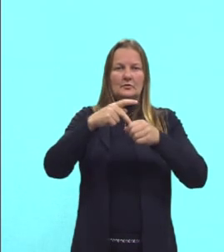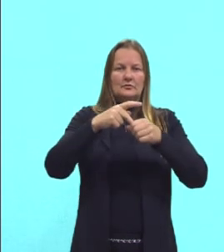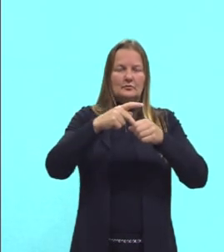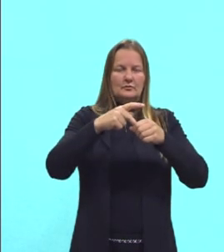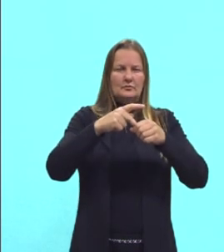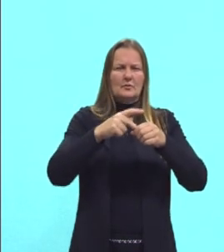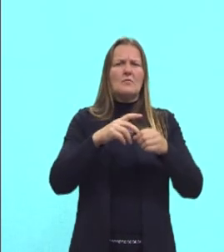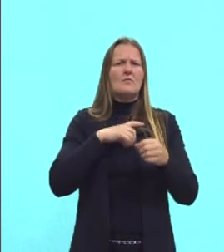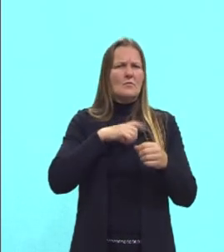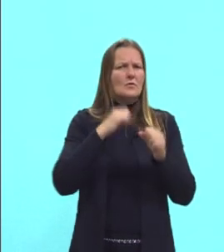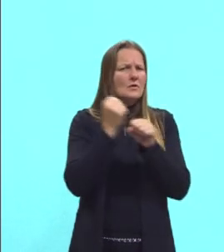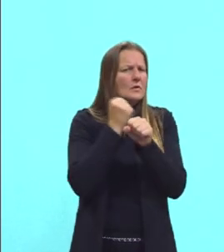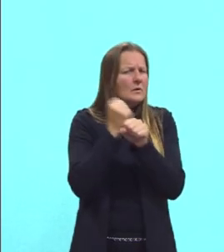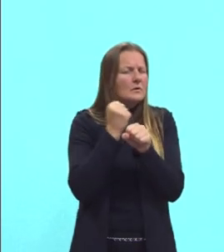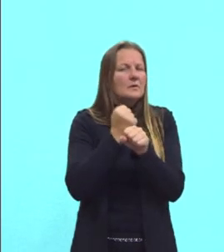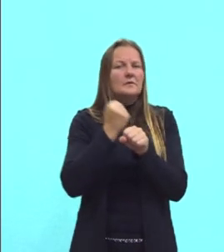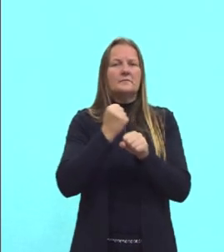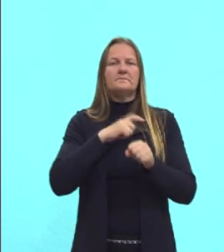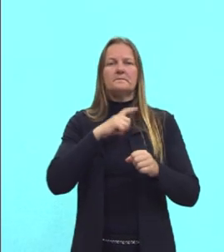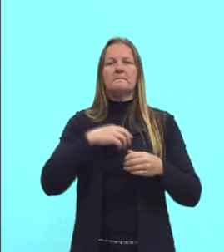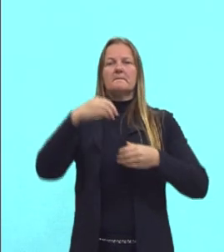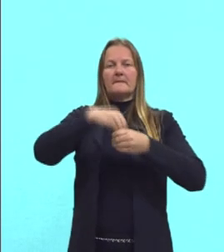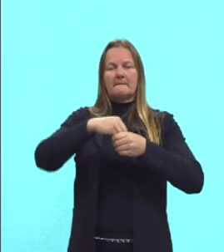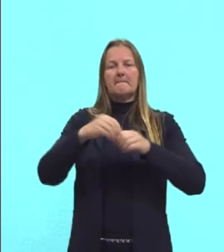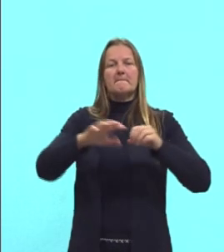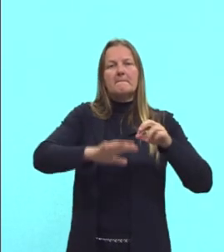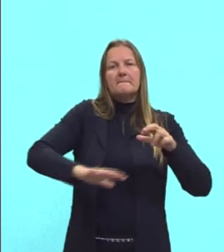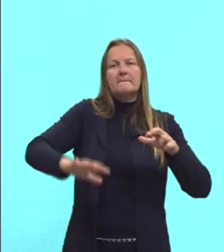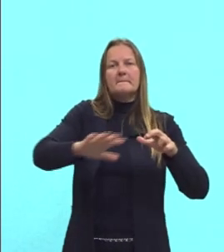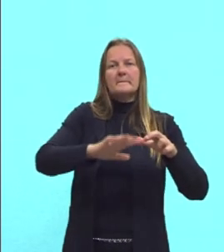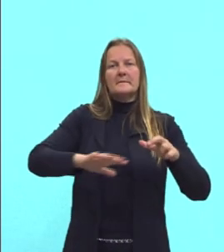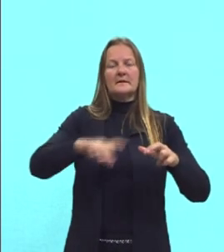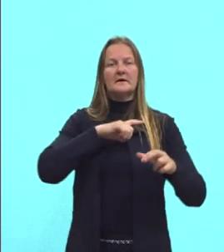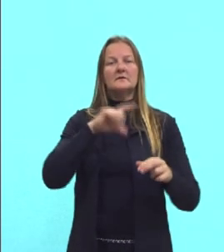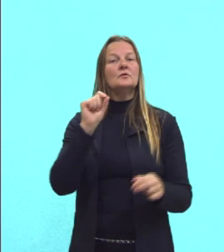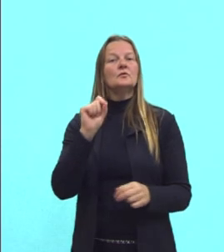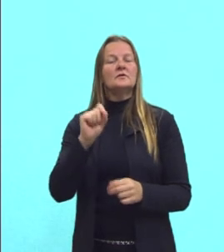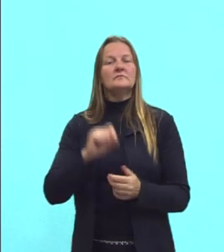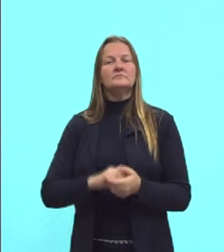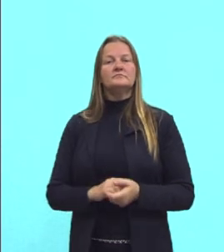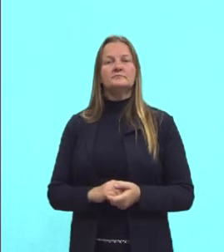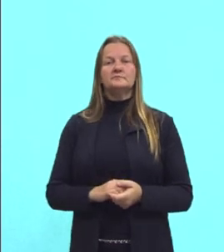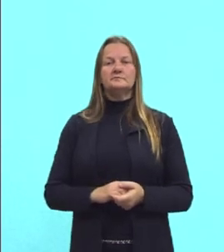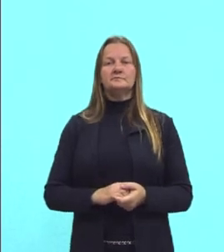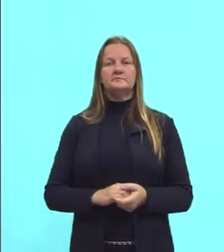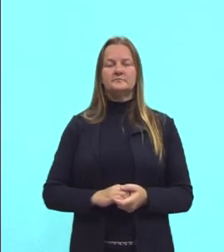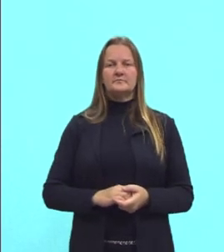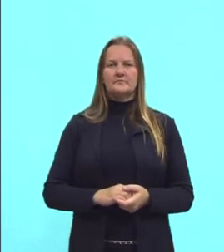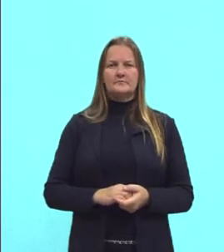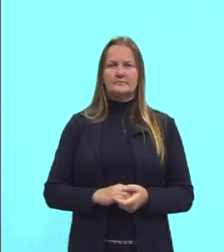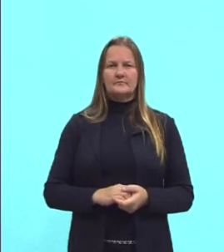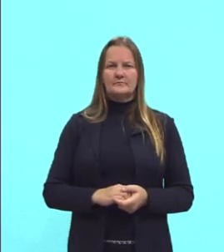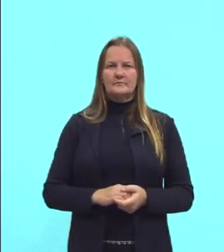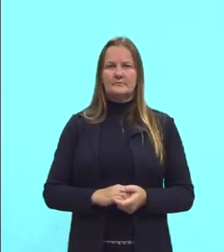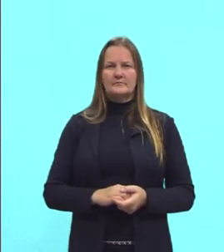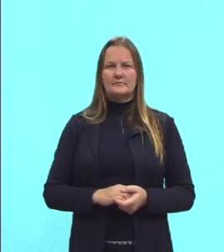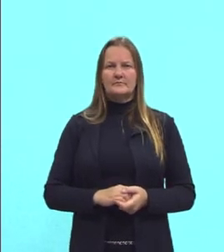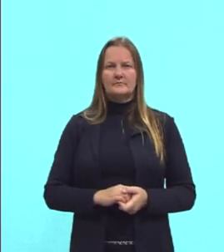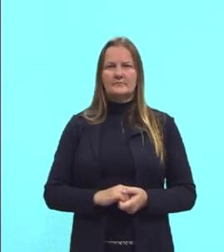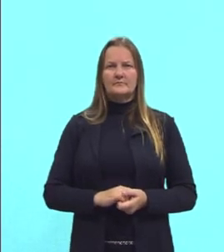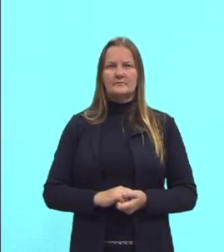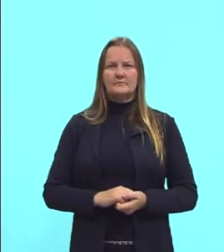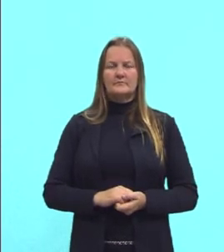de produção, né? E aí, dentro dessa área, nós também temos a divisão da